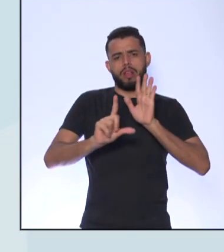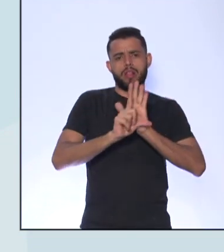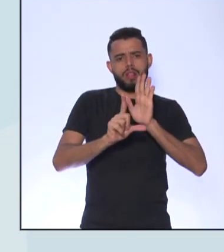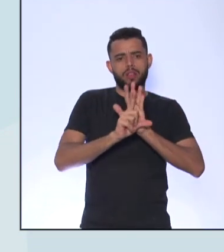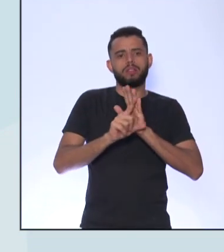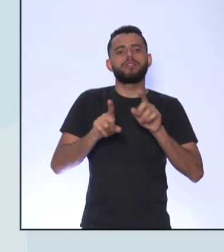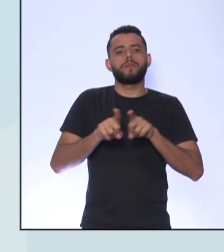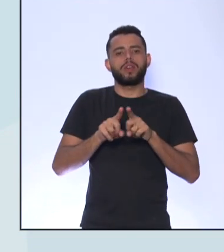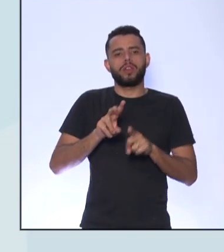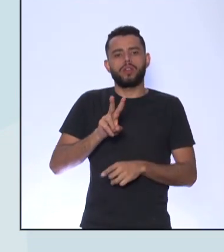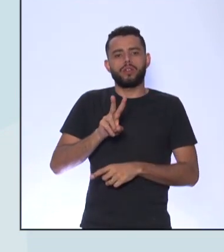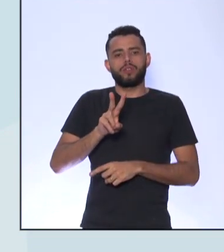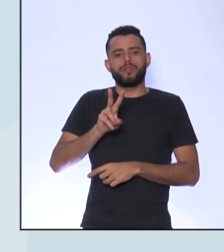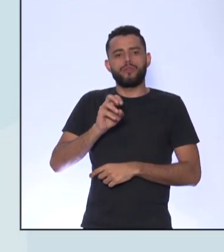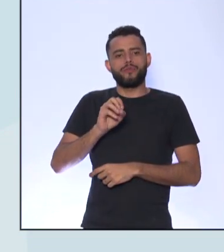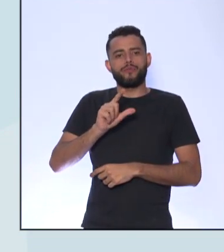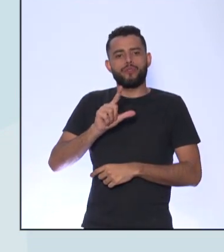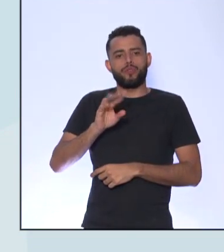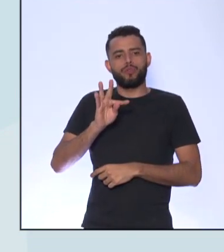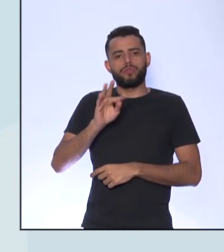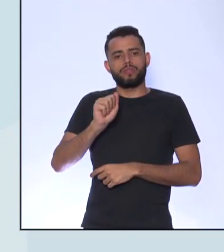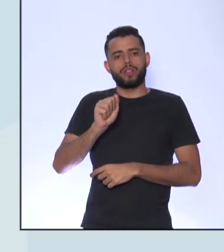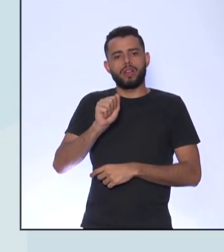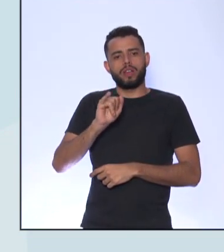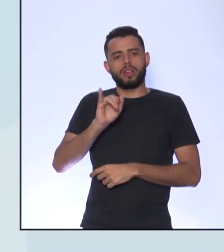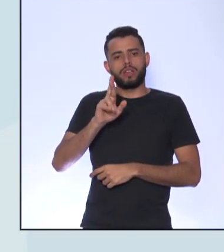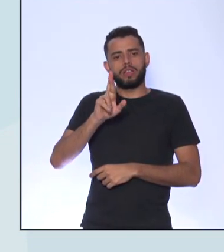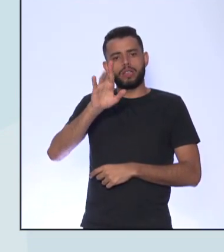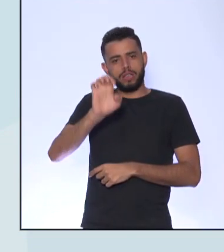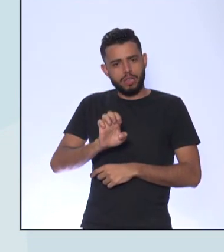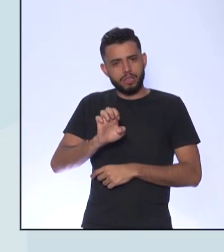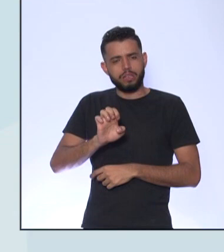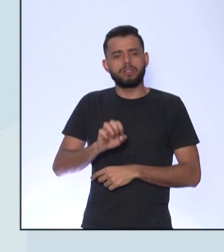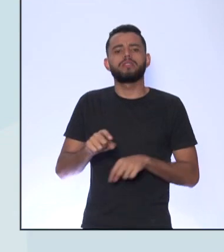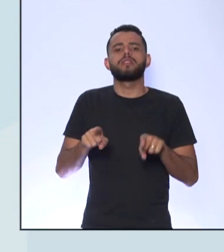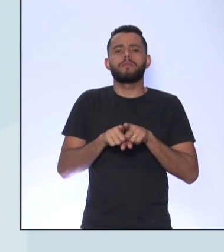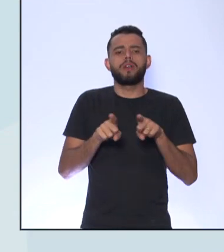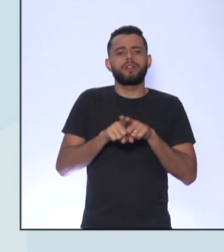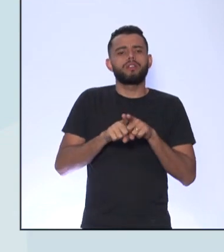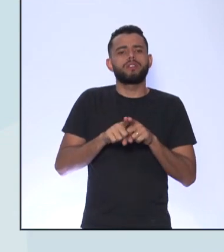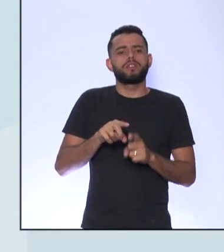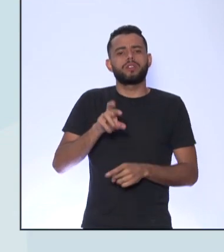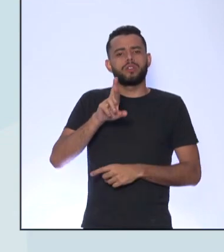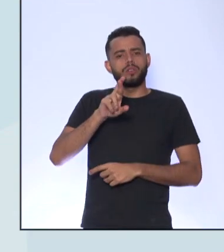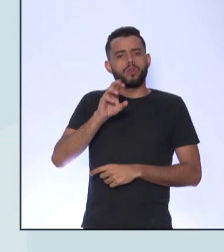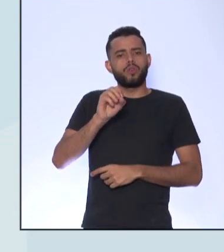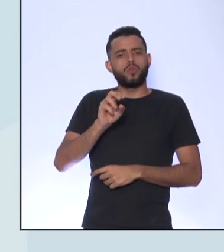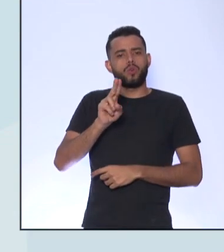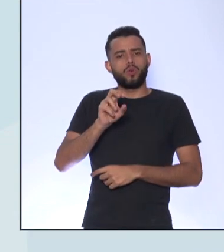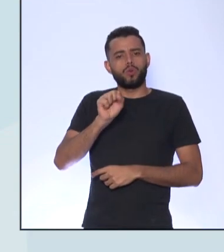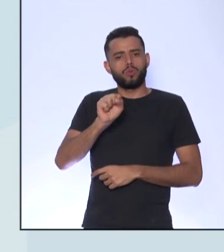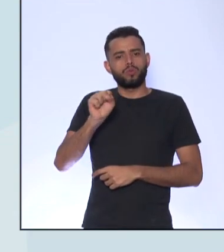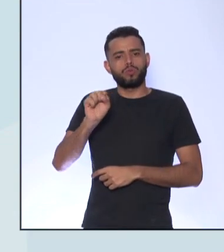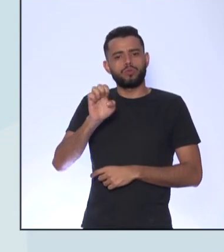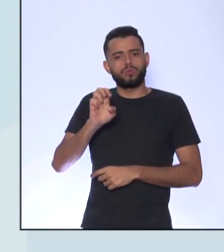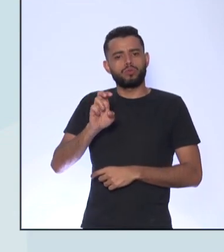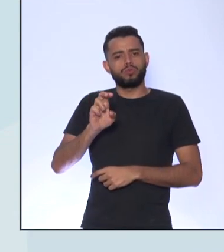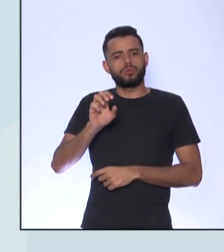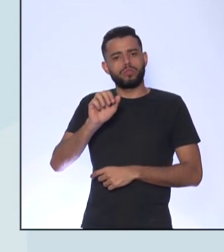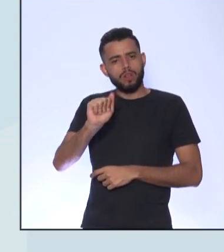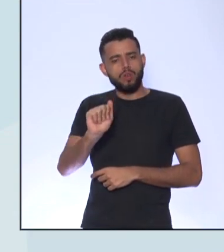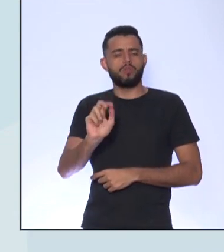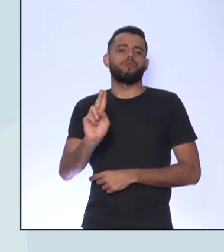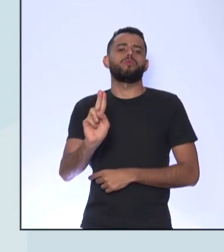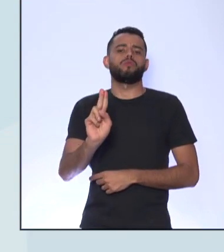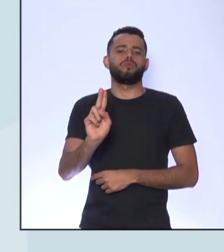Voltaire A gente tem que falar também do Rousseau Esses três São os três principais pensadores Eles tiveram